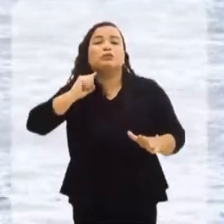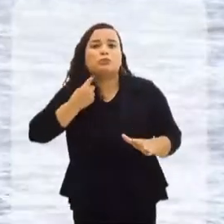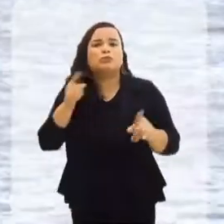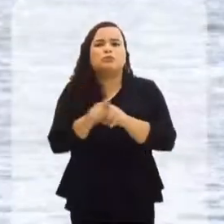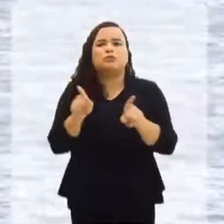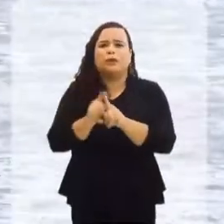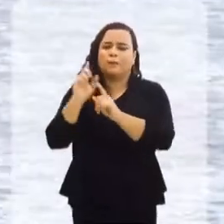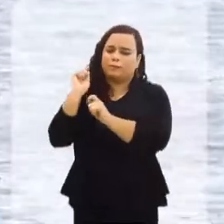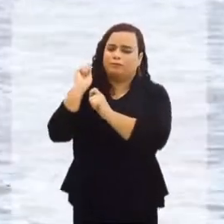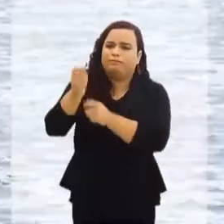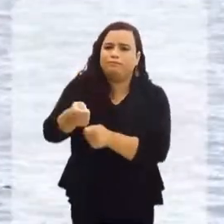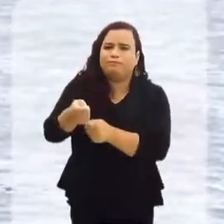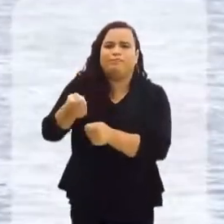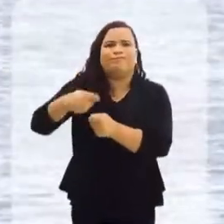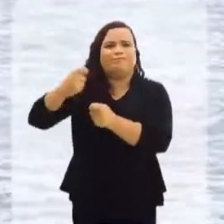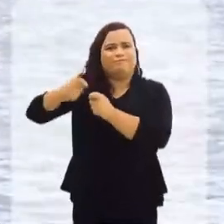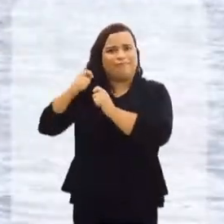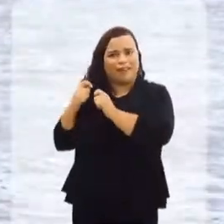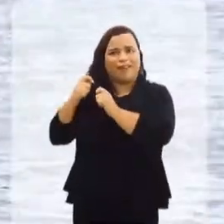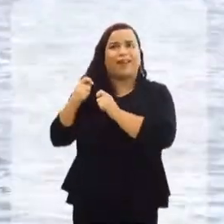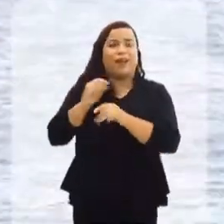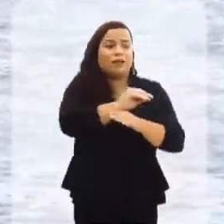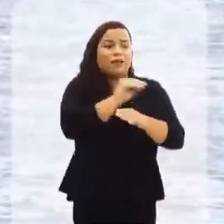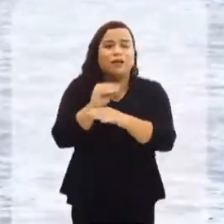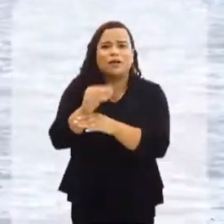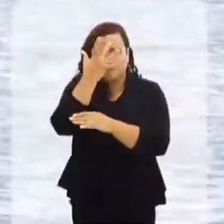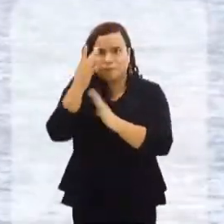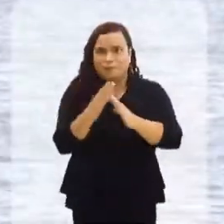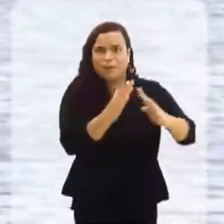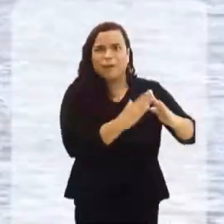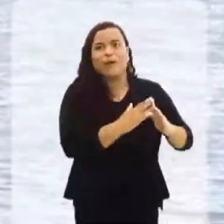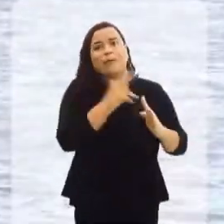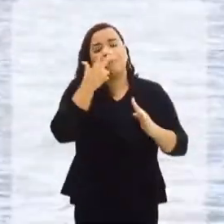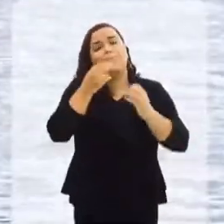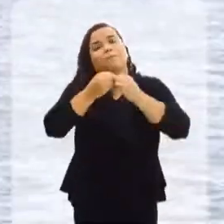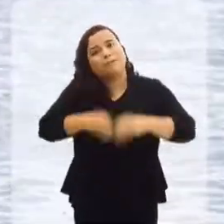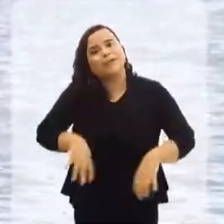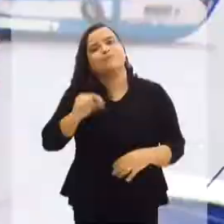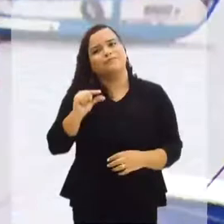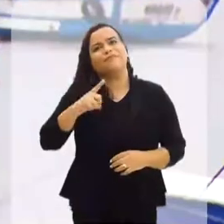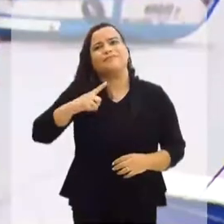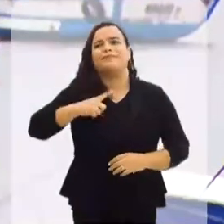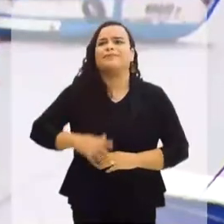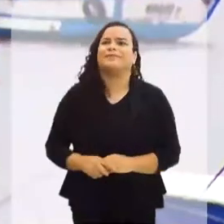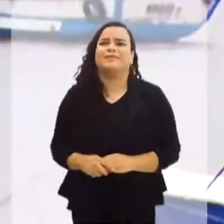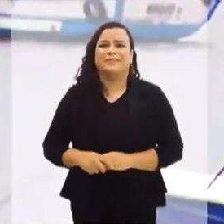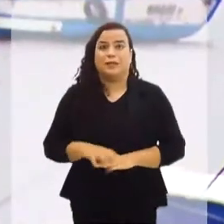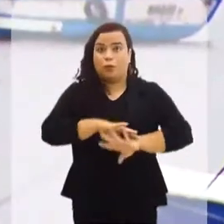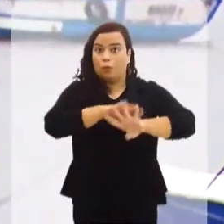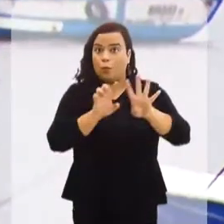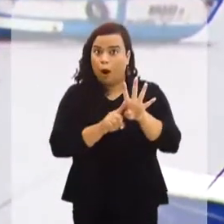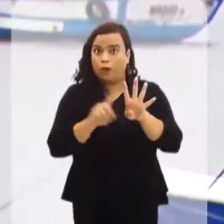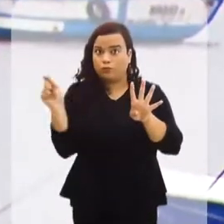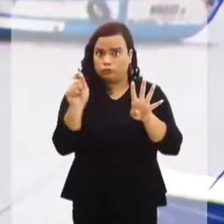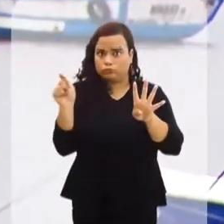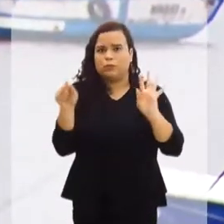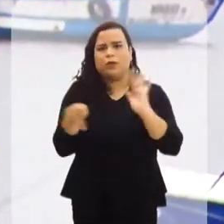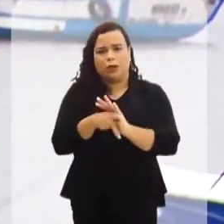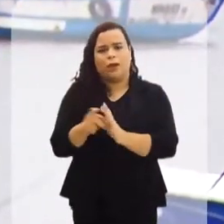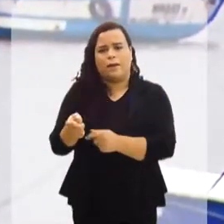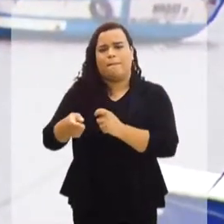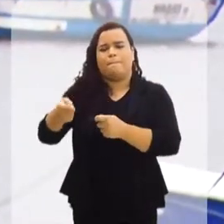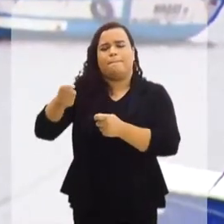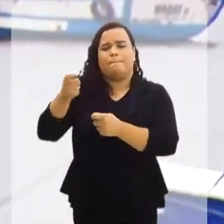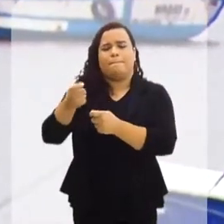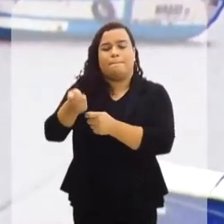E a pesca, que foi forte e meio de sustento dos moradores, foi afetada. São quatro associações de pescadores